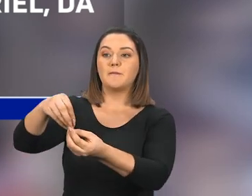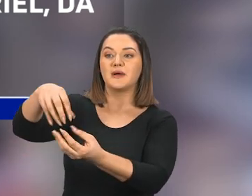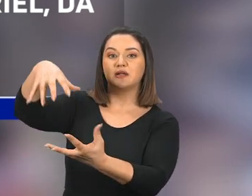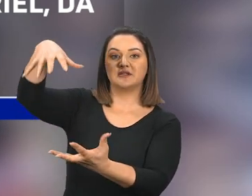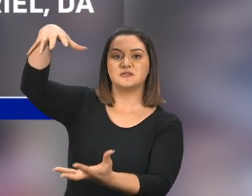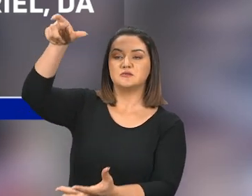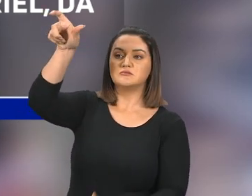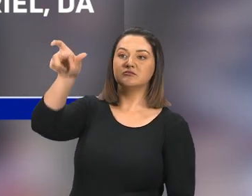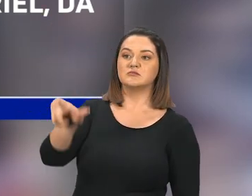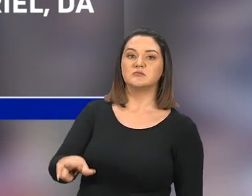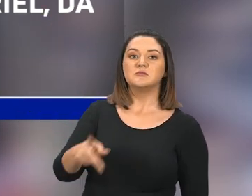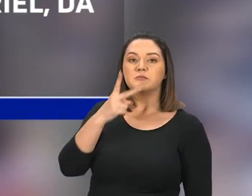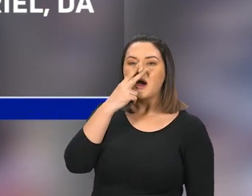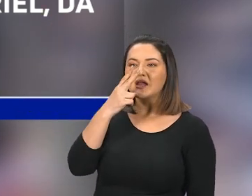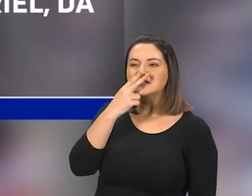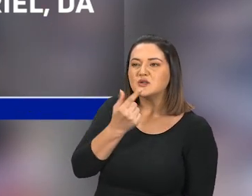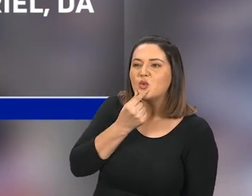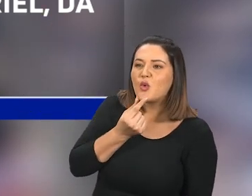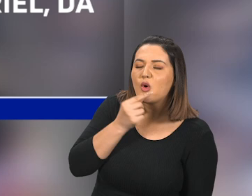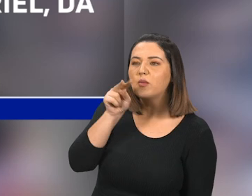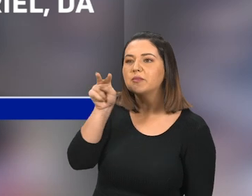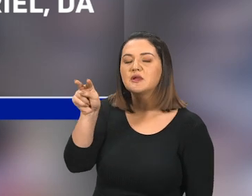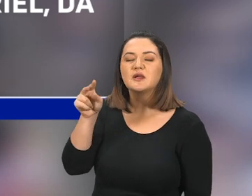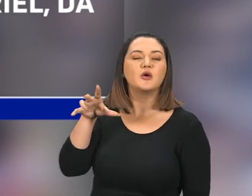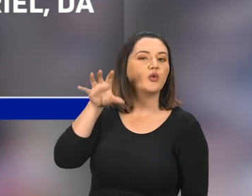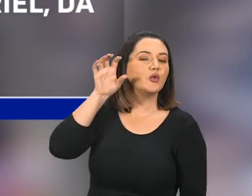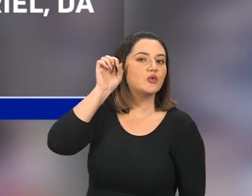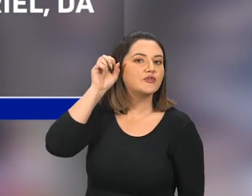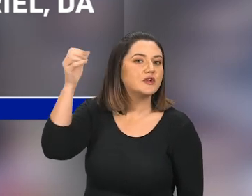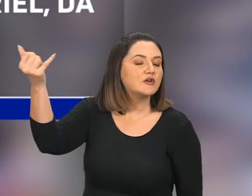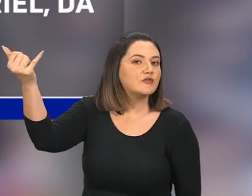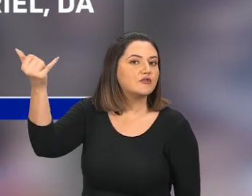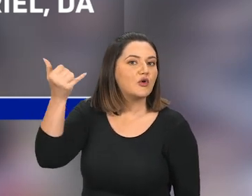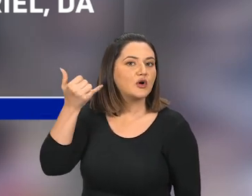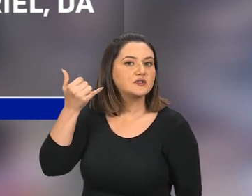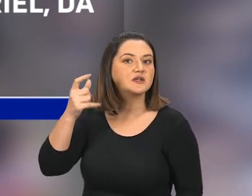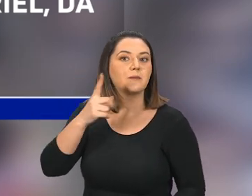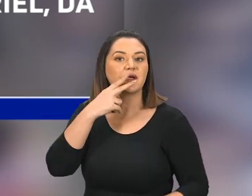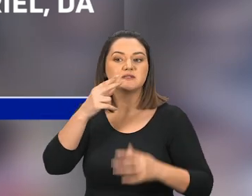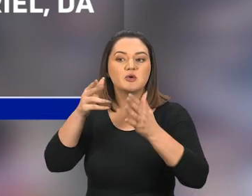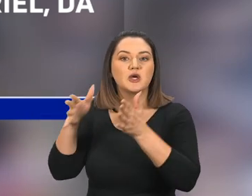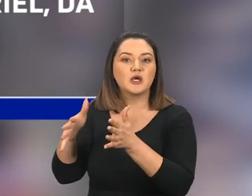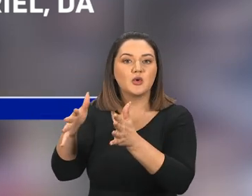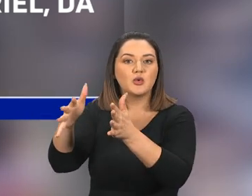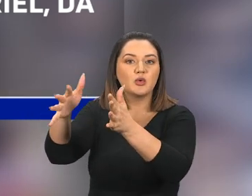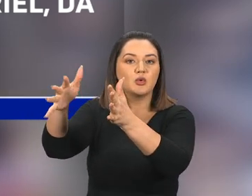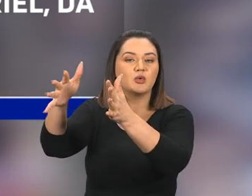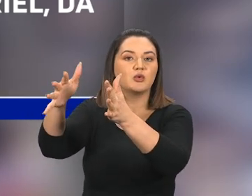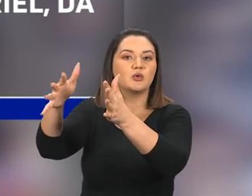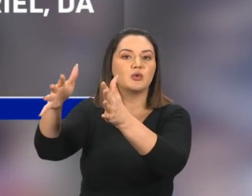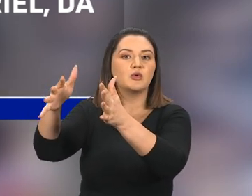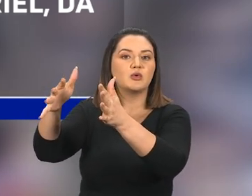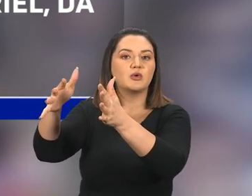homem, Verso 16, E ouvi uma voz de homem, Entre as margens do rio Ulai,